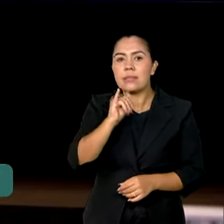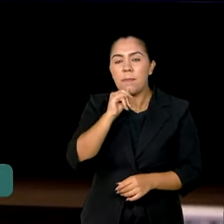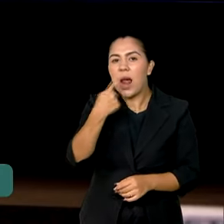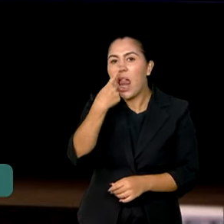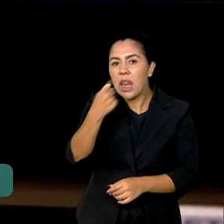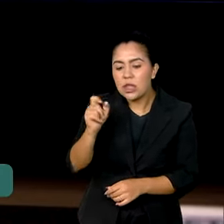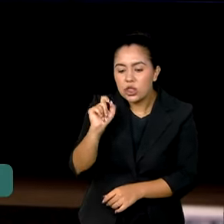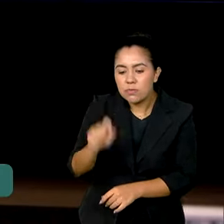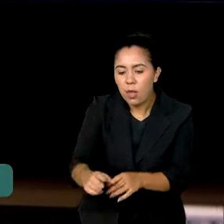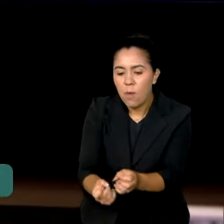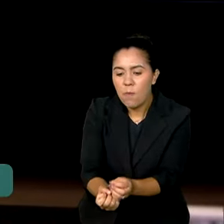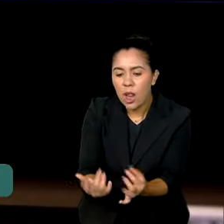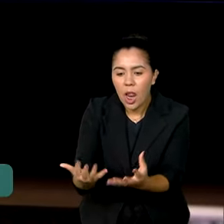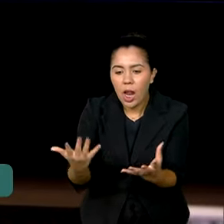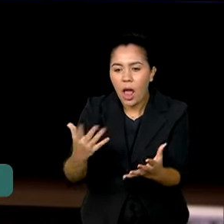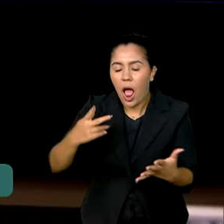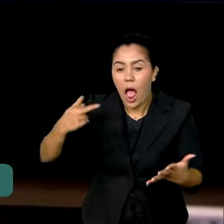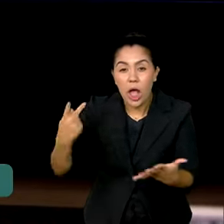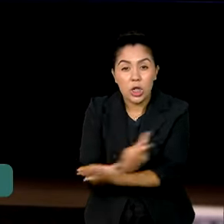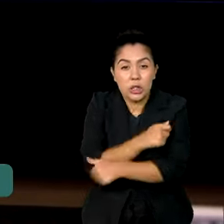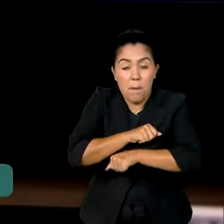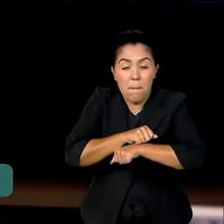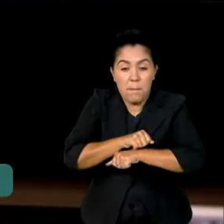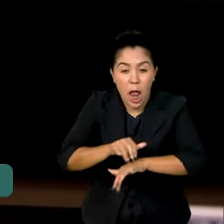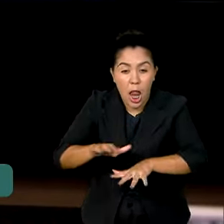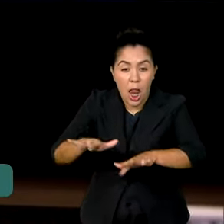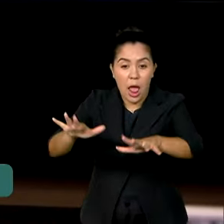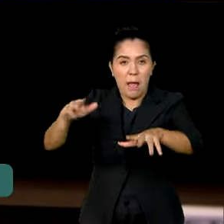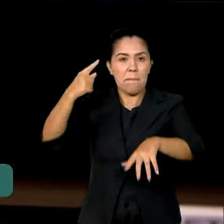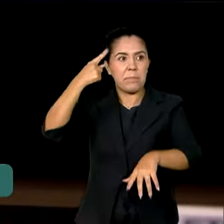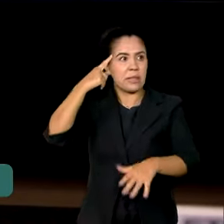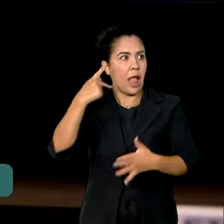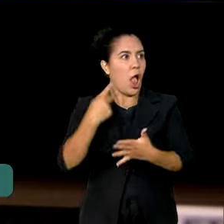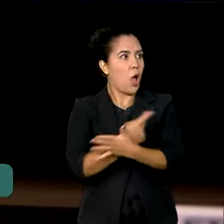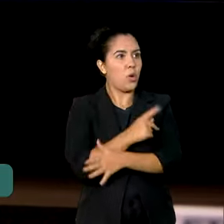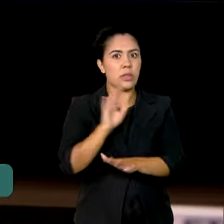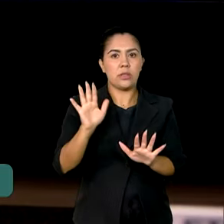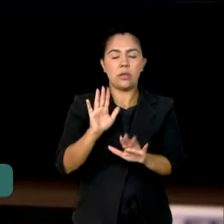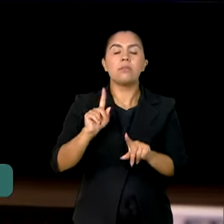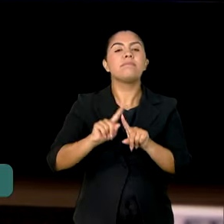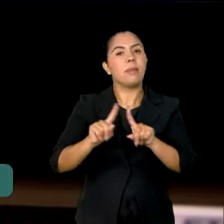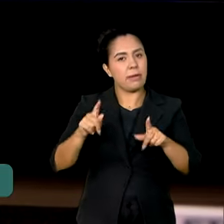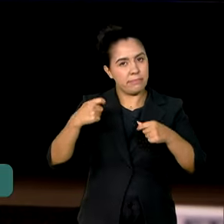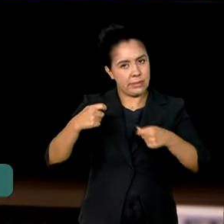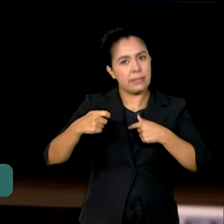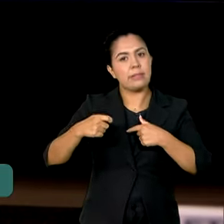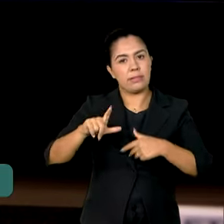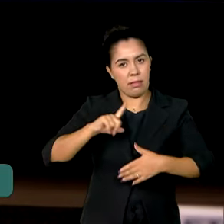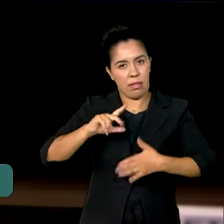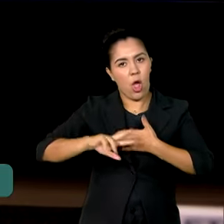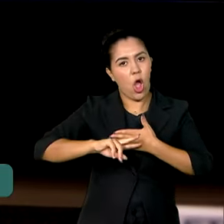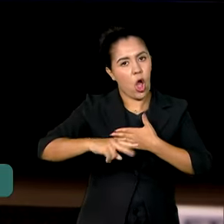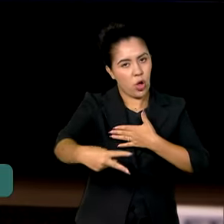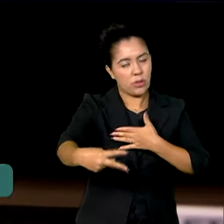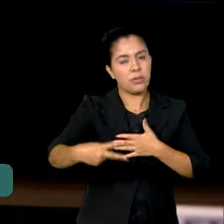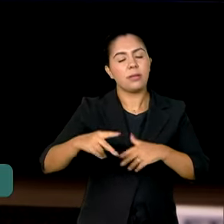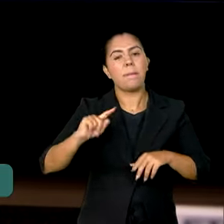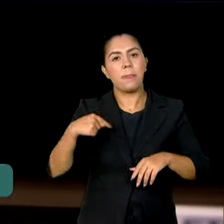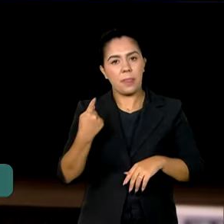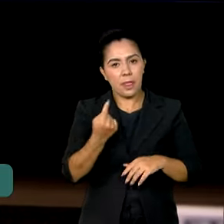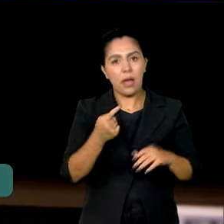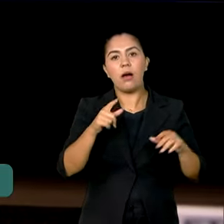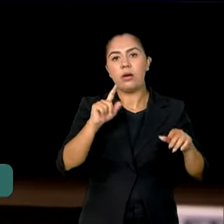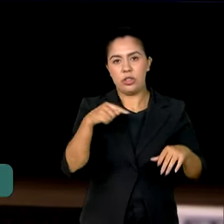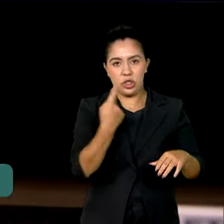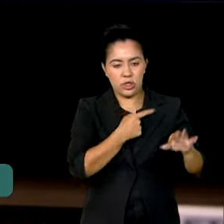põe fogo numa roçada, num pasto, e acha que não vai acontecer nada, mas isso tem que ter consequências. Então, aumentando não só